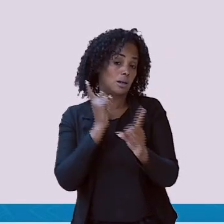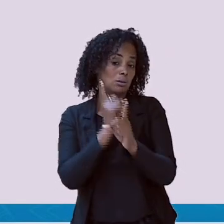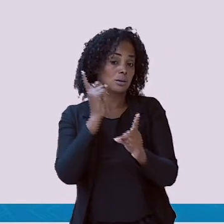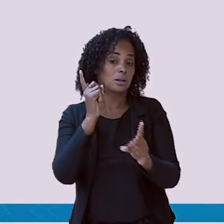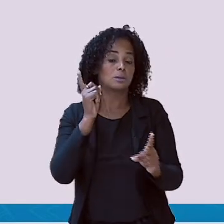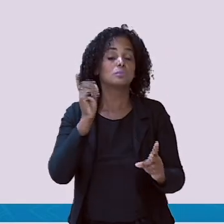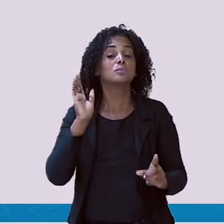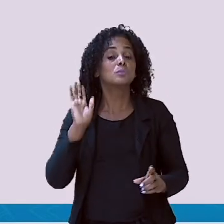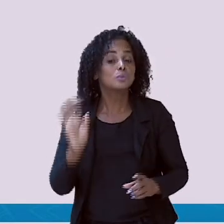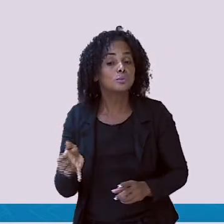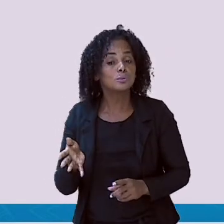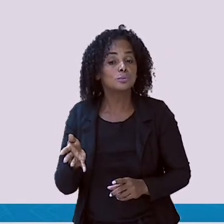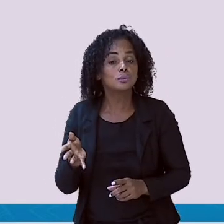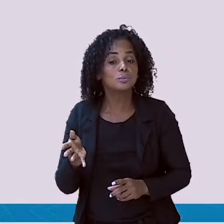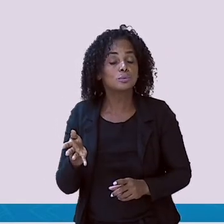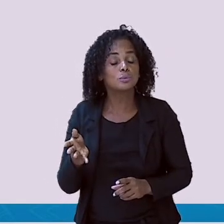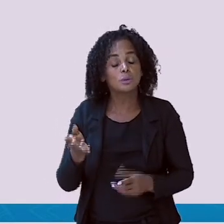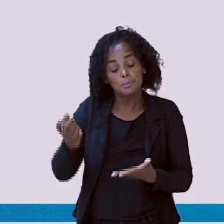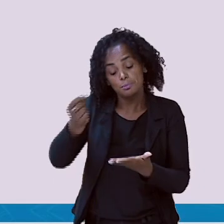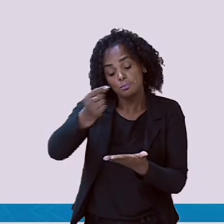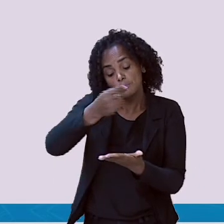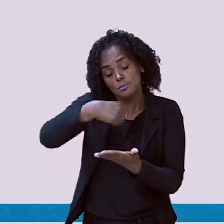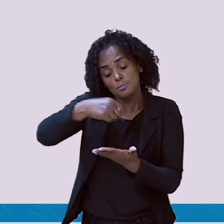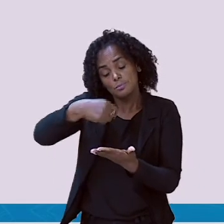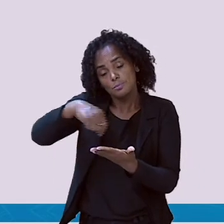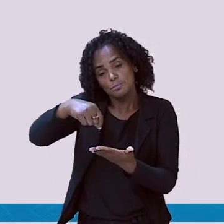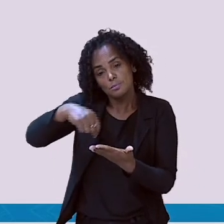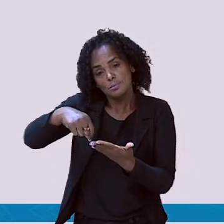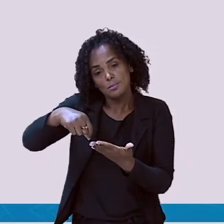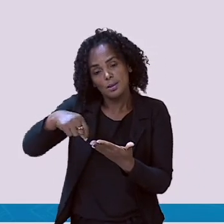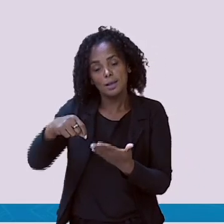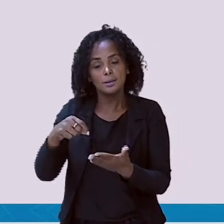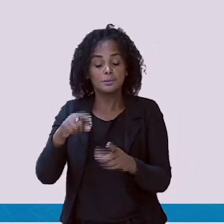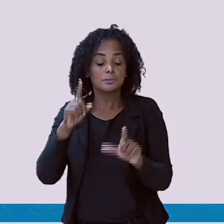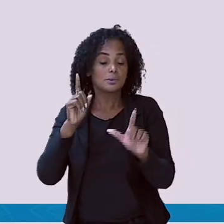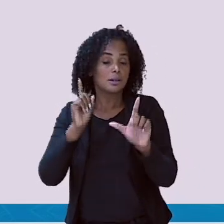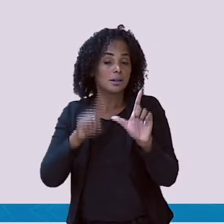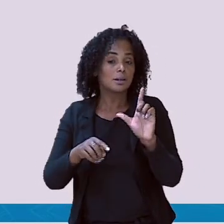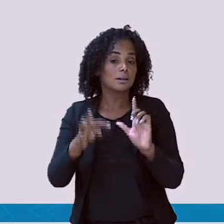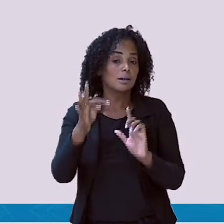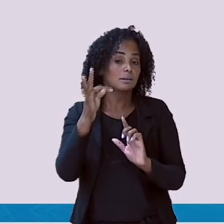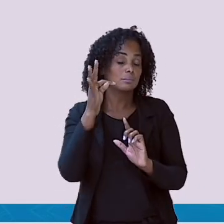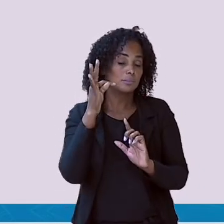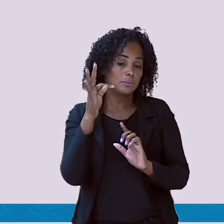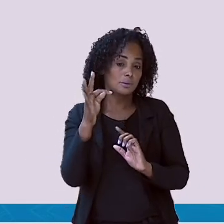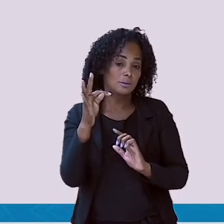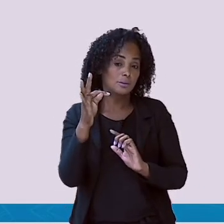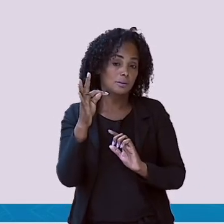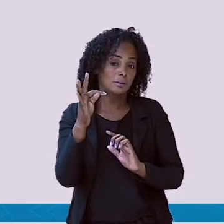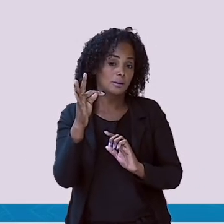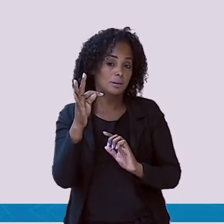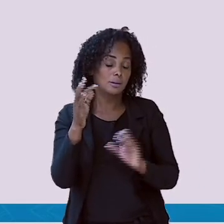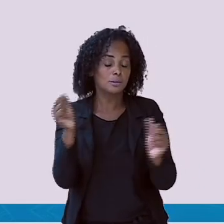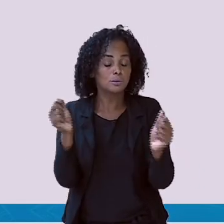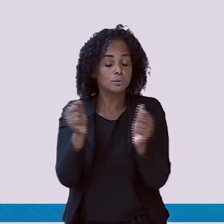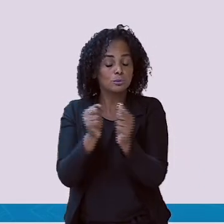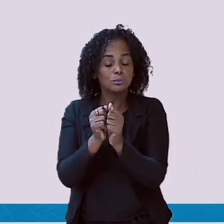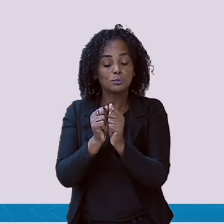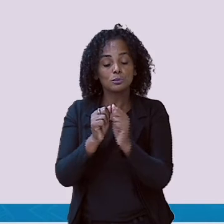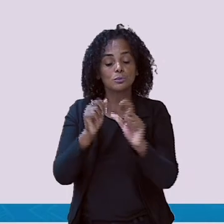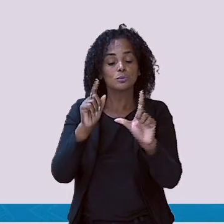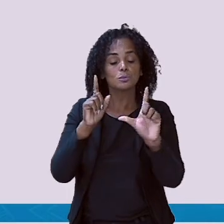escrever? Vamos Letra T. Letra a letra Tó, formando a sílaba